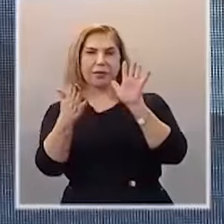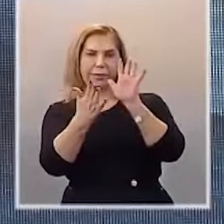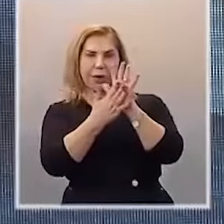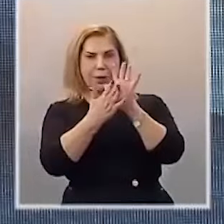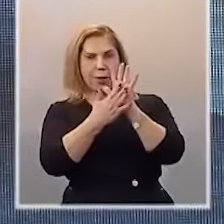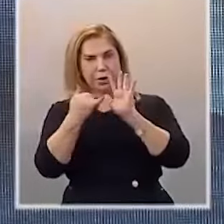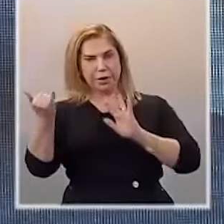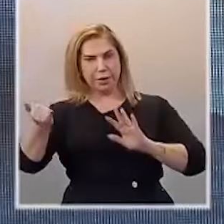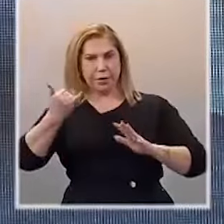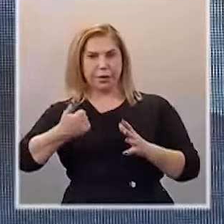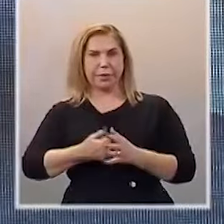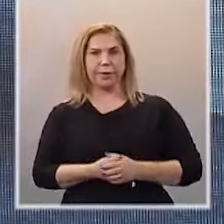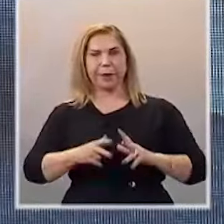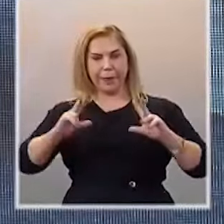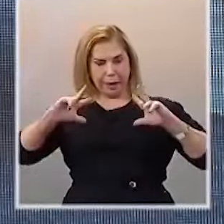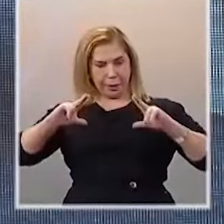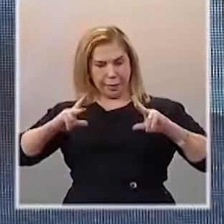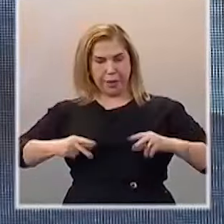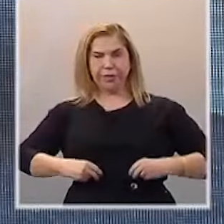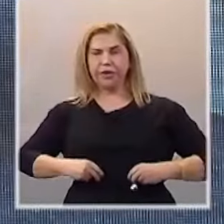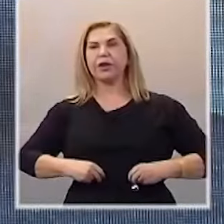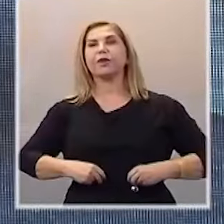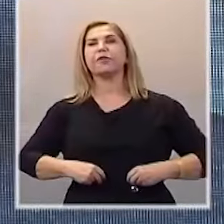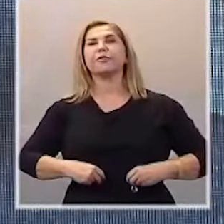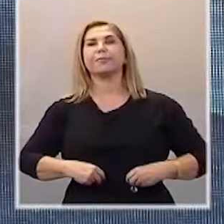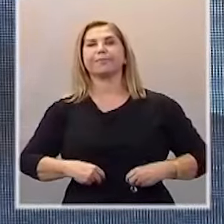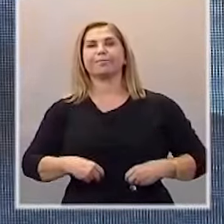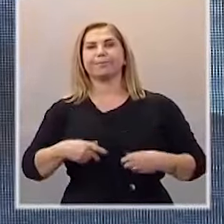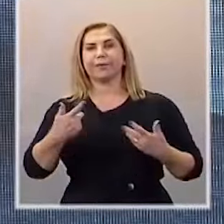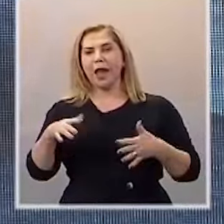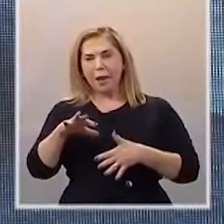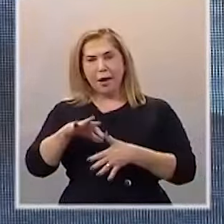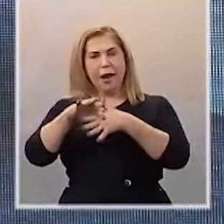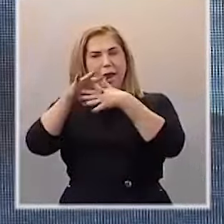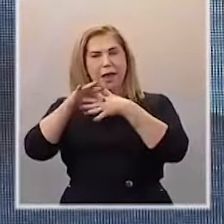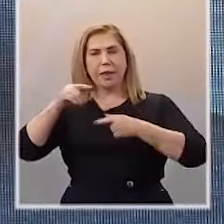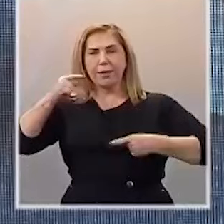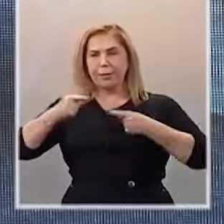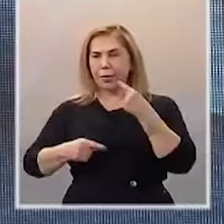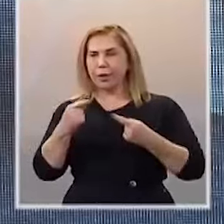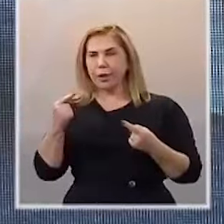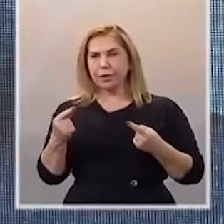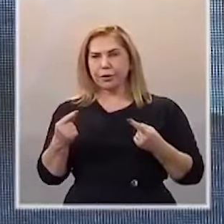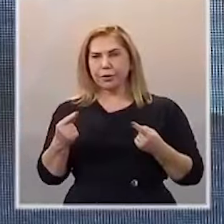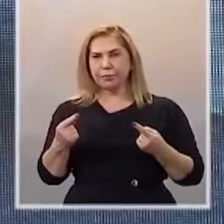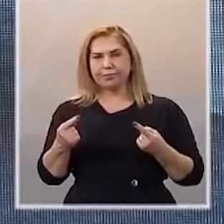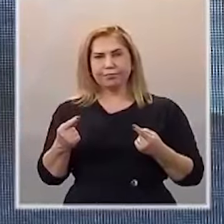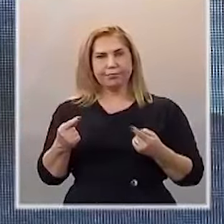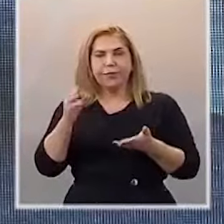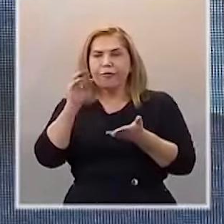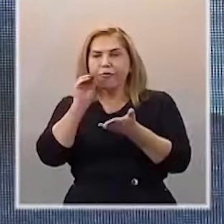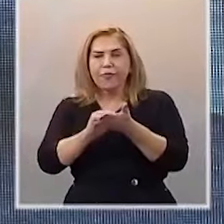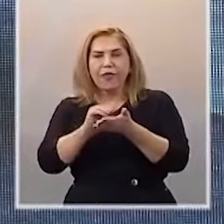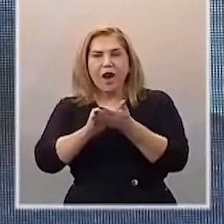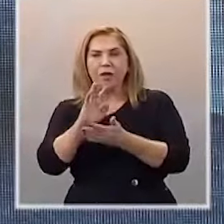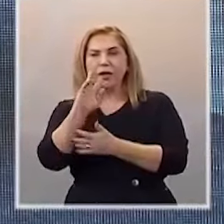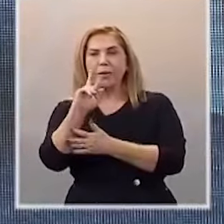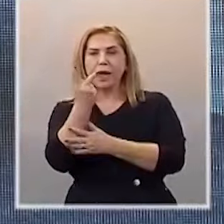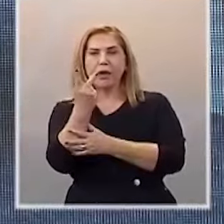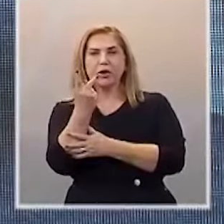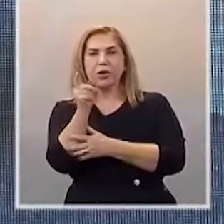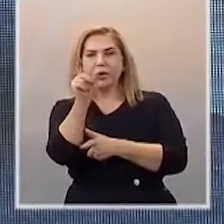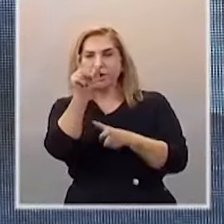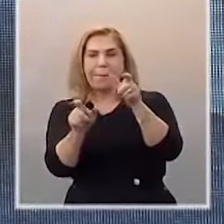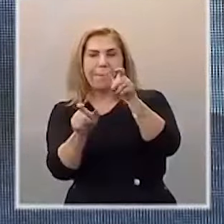E o prefeito Fuad realmente não é um líder político. Falta em Belo Horizonte uma liderança política para colocar essa